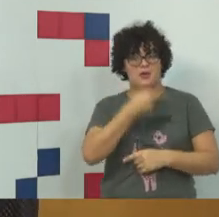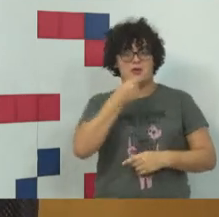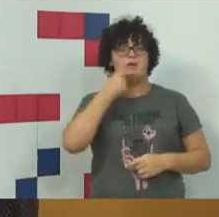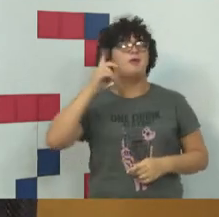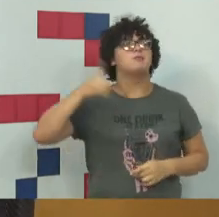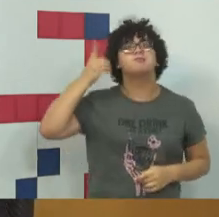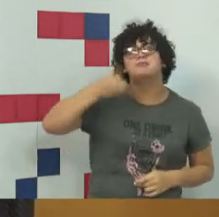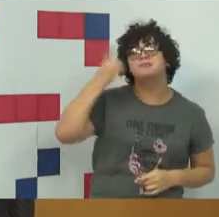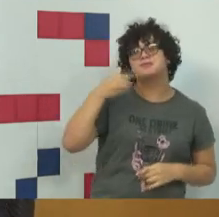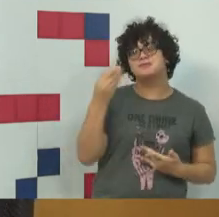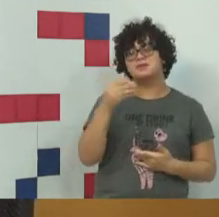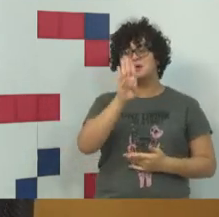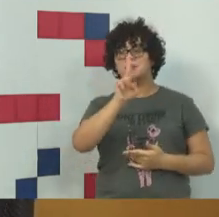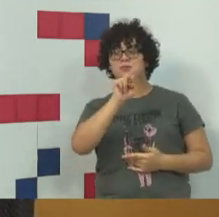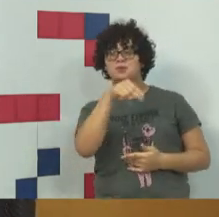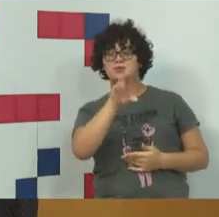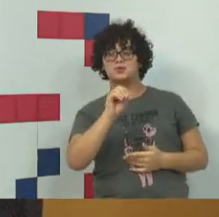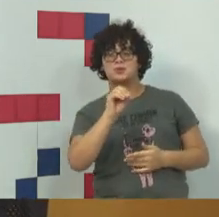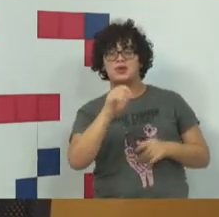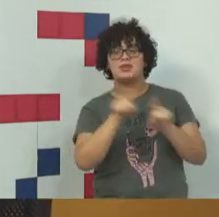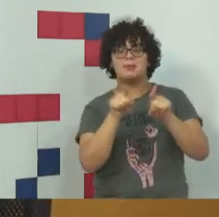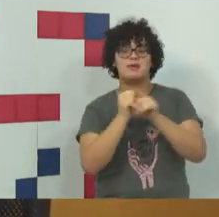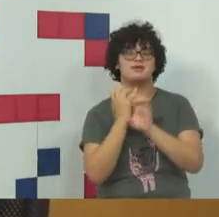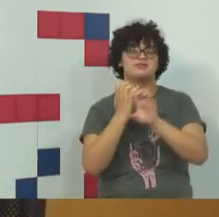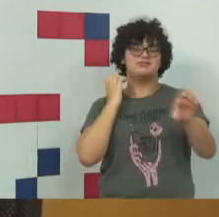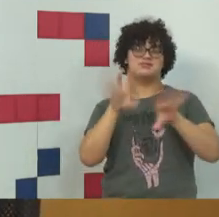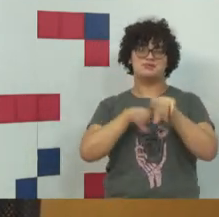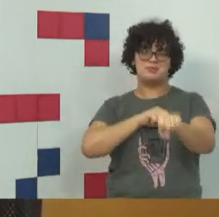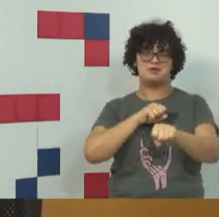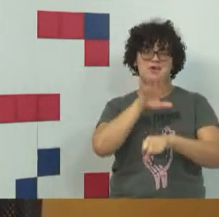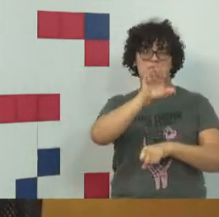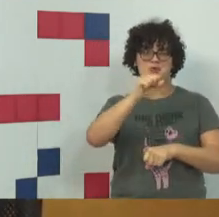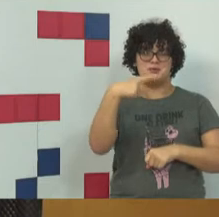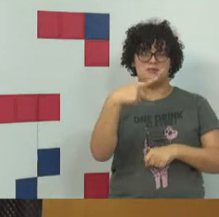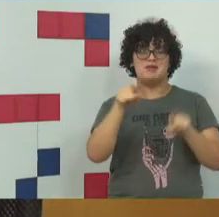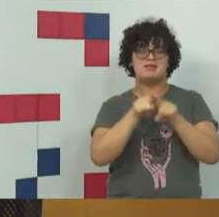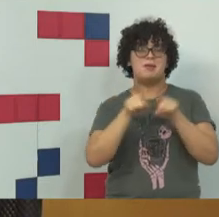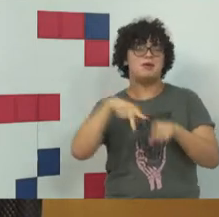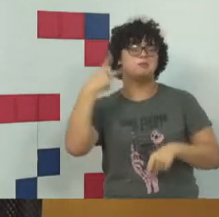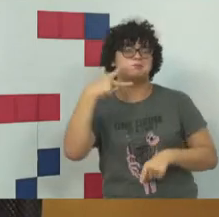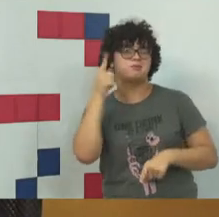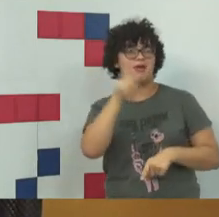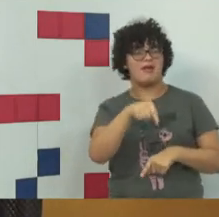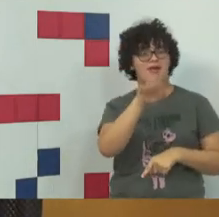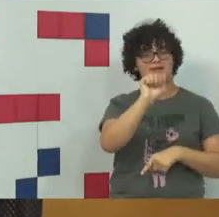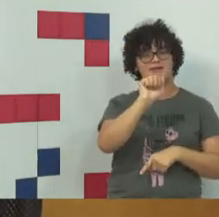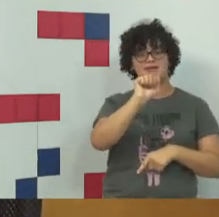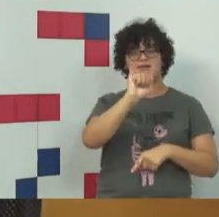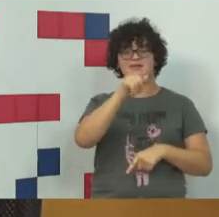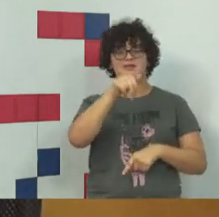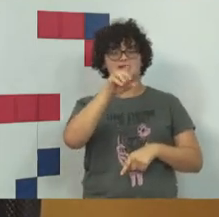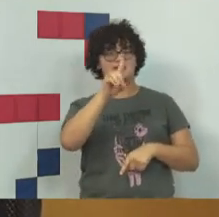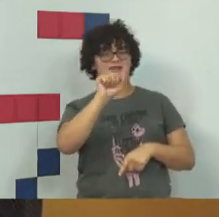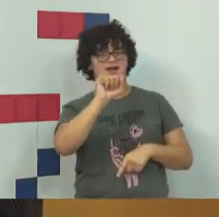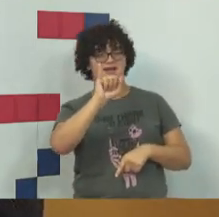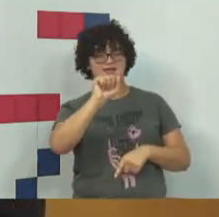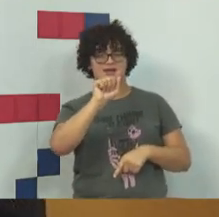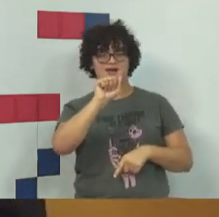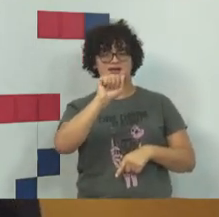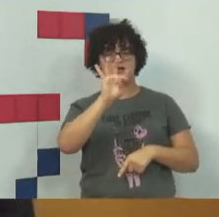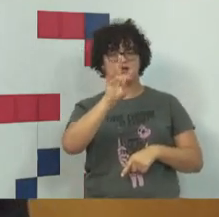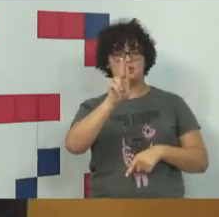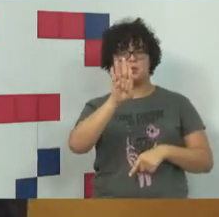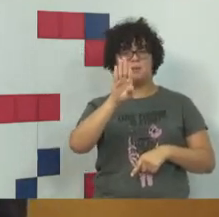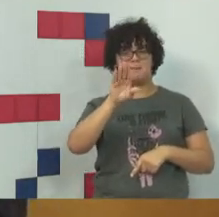estadual Bruno Ganem, que é engenheiro formado pela USP, foi vereador em Indaiatuba por dois mandatos e eleito deputado estadual em